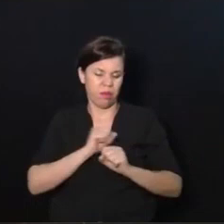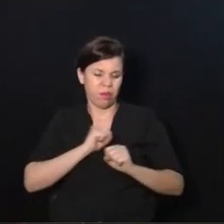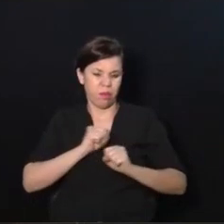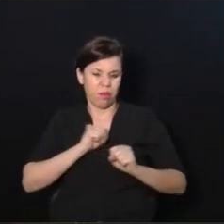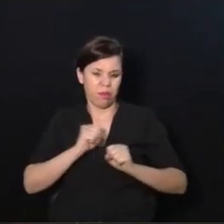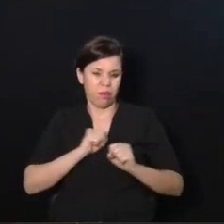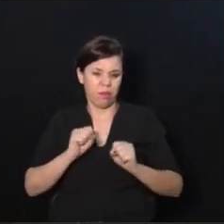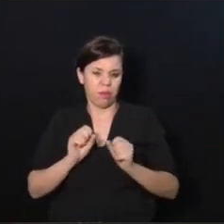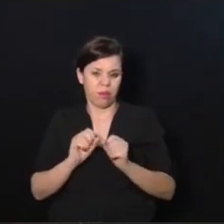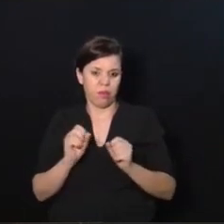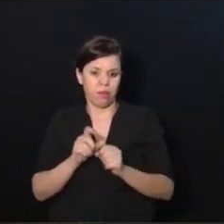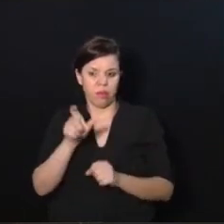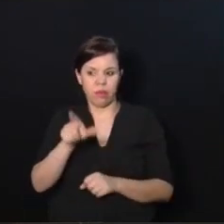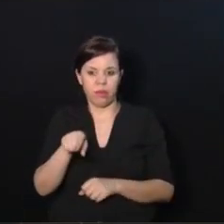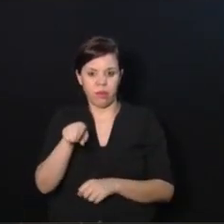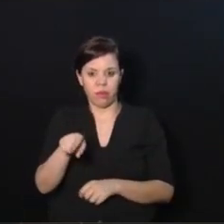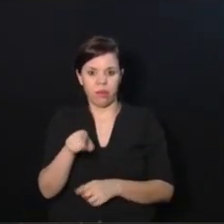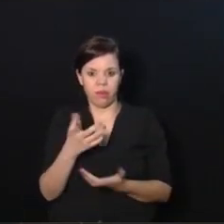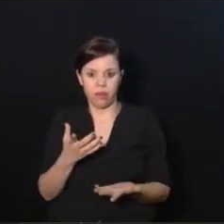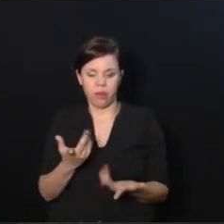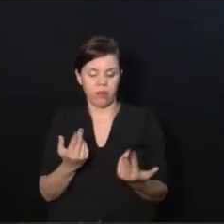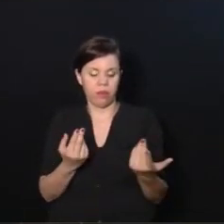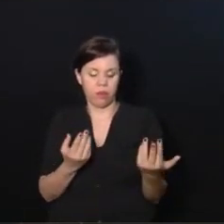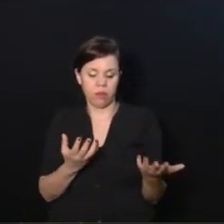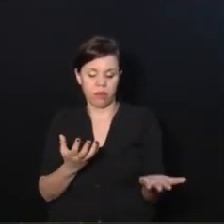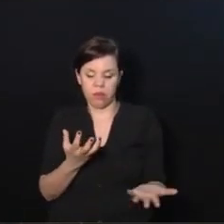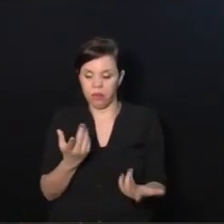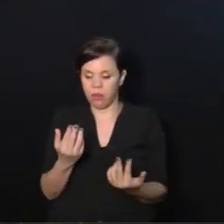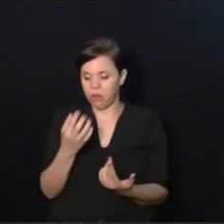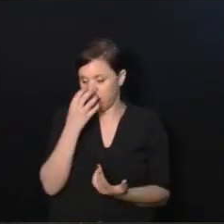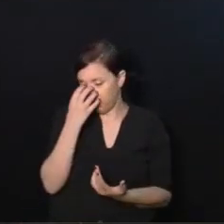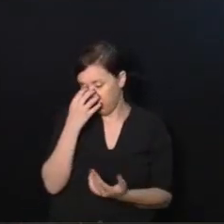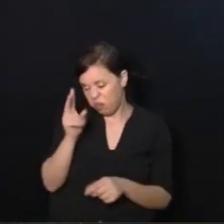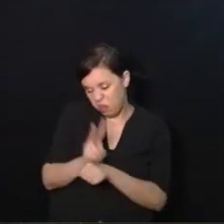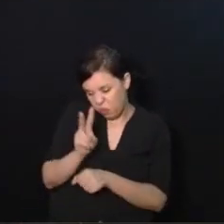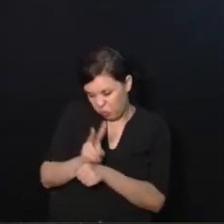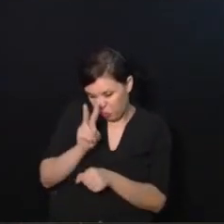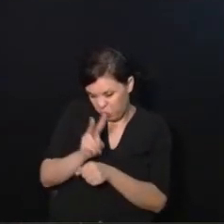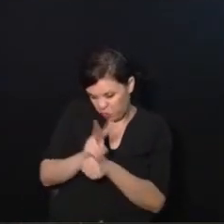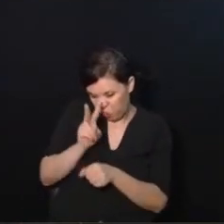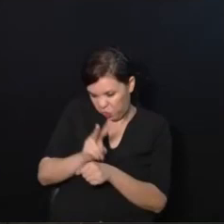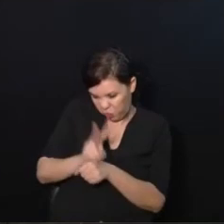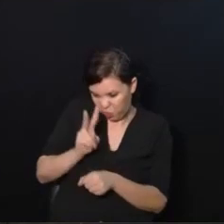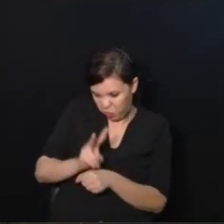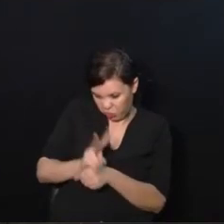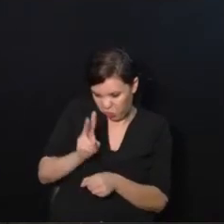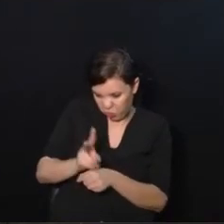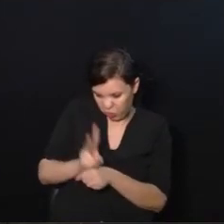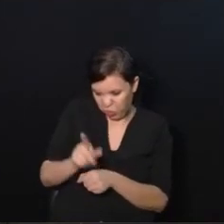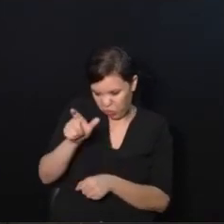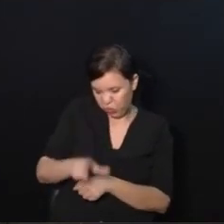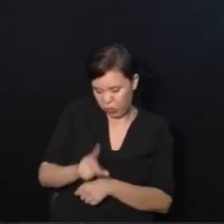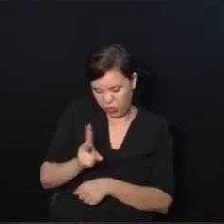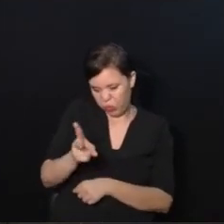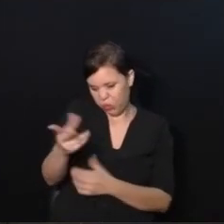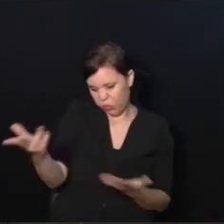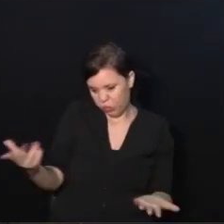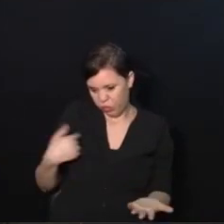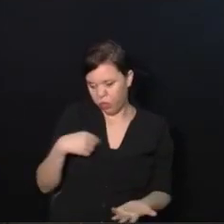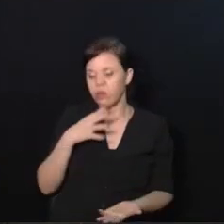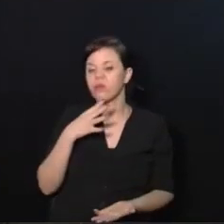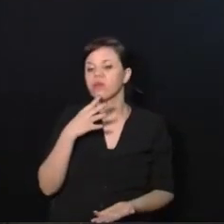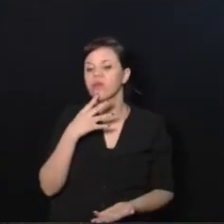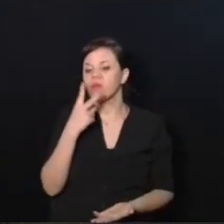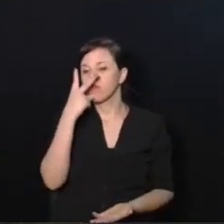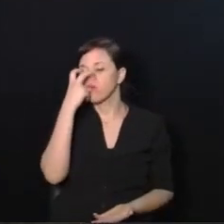fazer com que a pessoa com deficiência fique para cachorro. Para poder ela ficar ali cuidando daquele fulaninho. Eu conheço uma cega